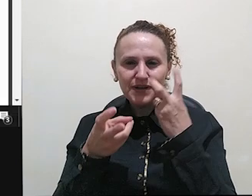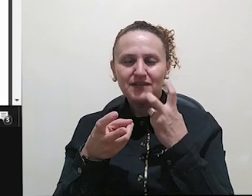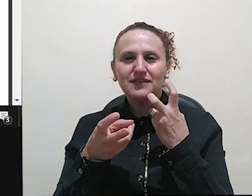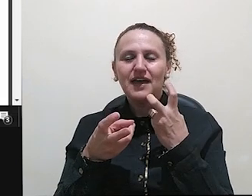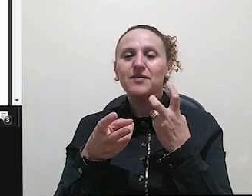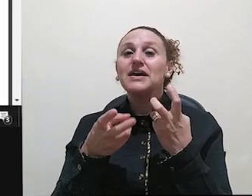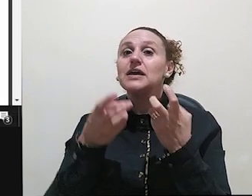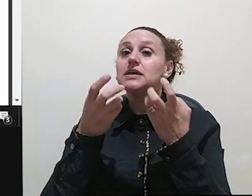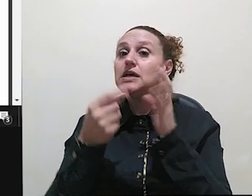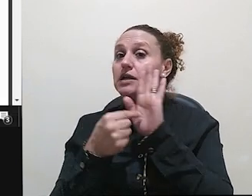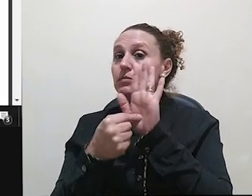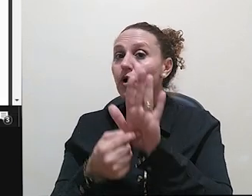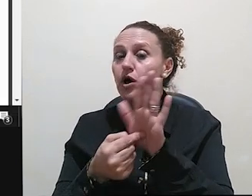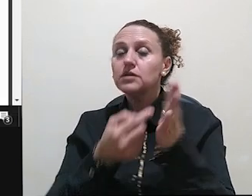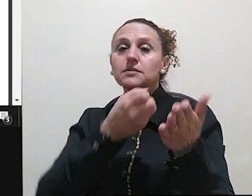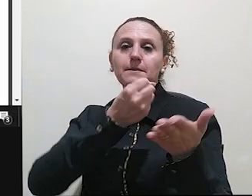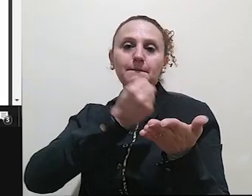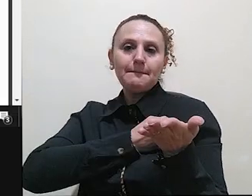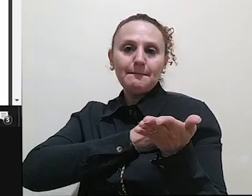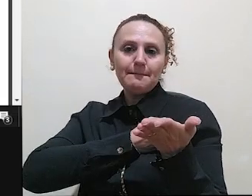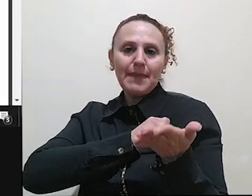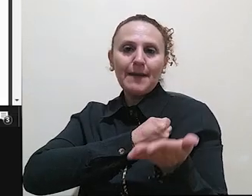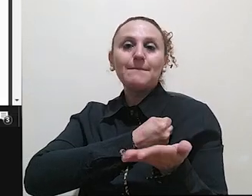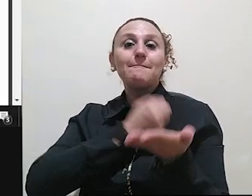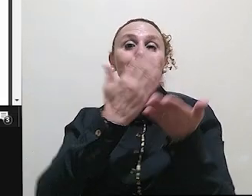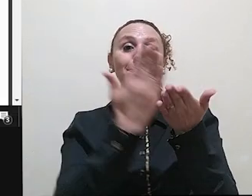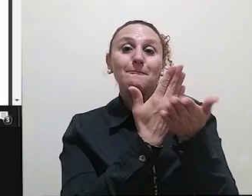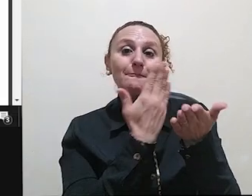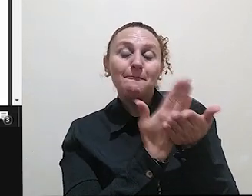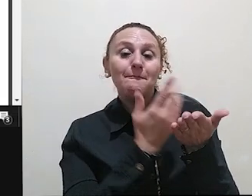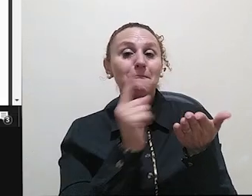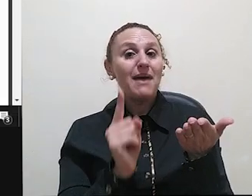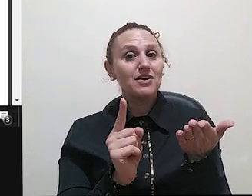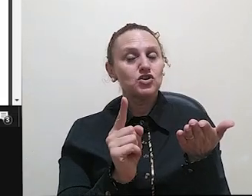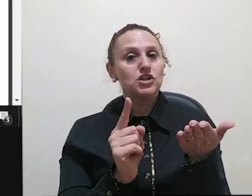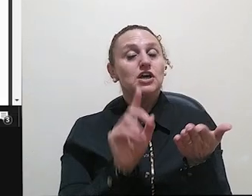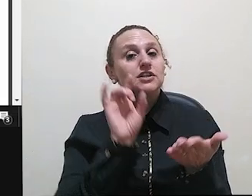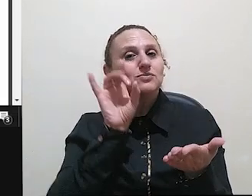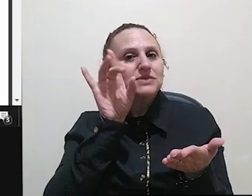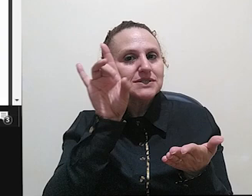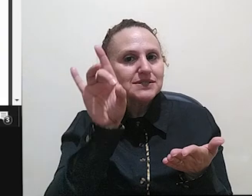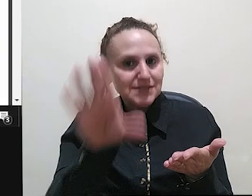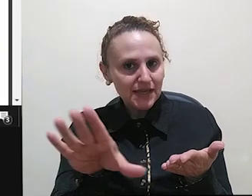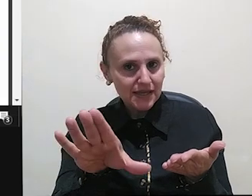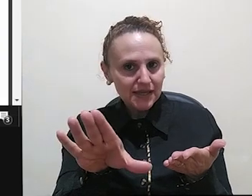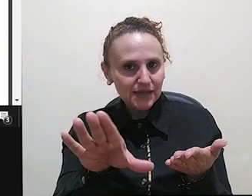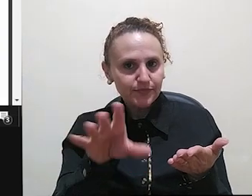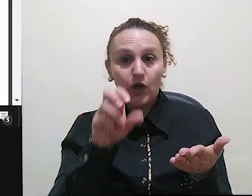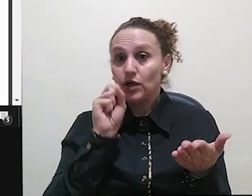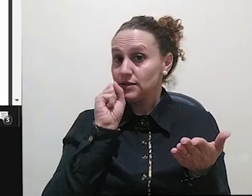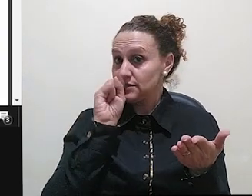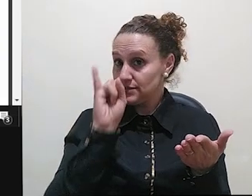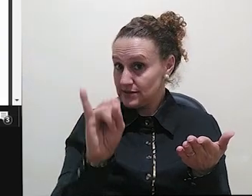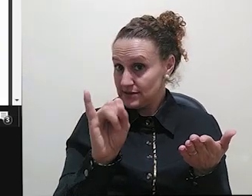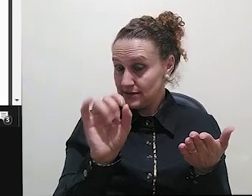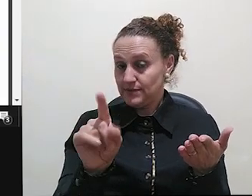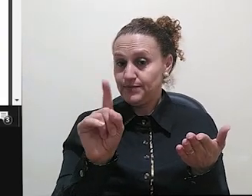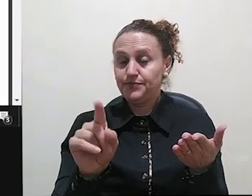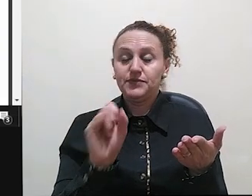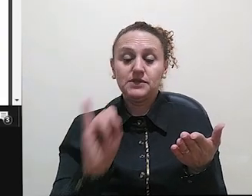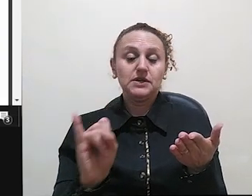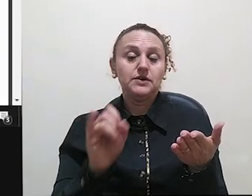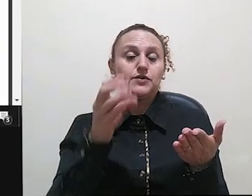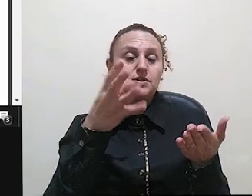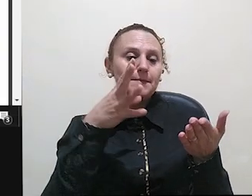ele indica a página, isso é uma coisa importante. Então, se você for tirar um trecho da obra, né? Para você